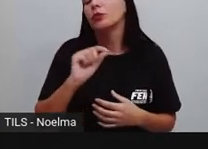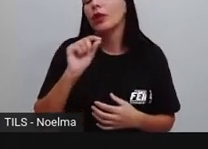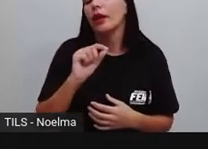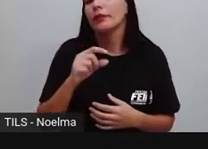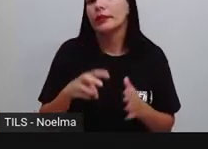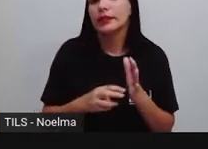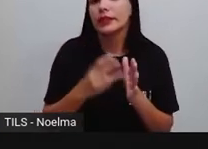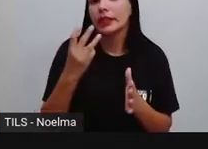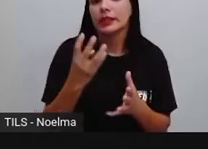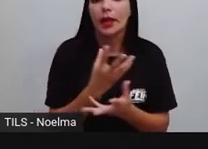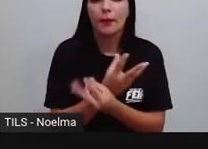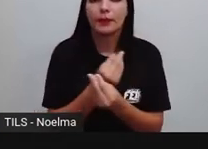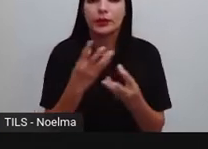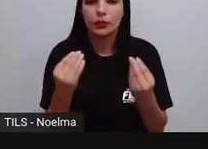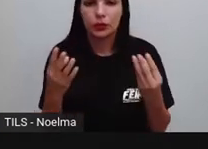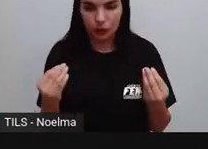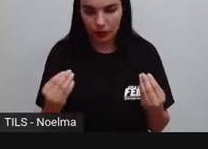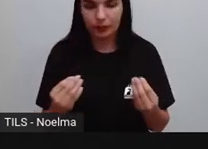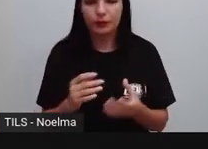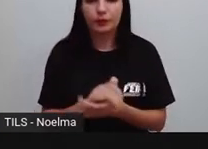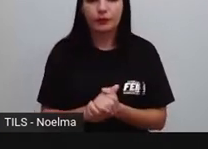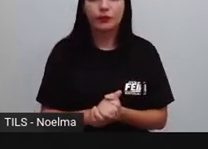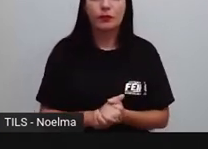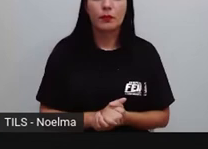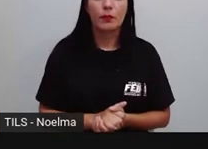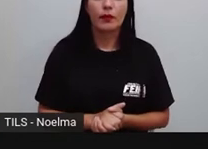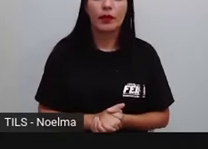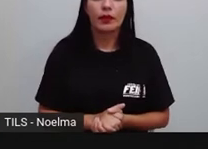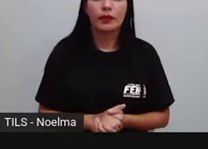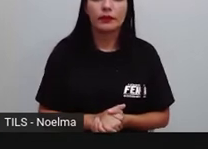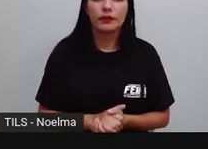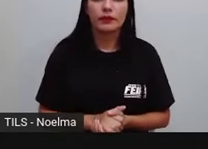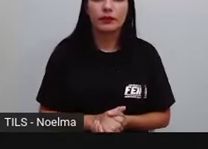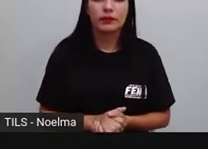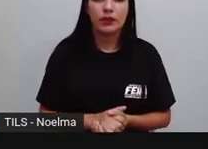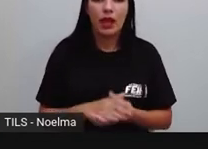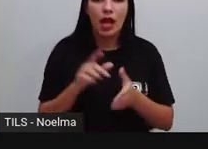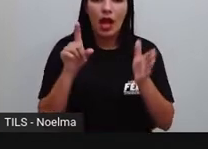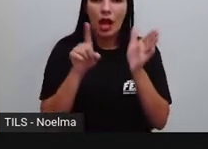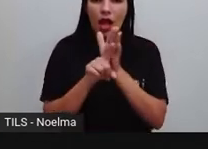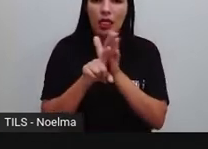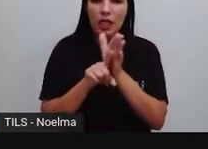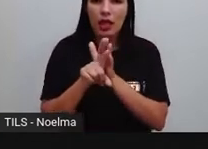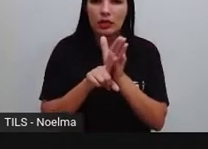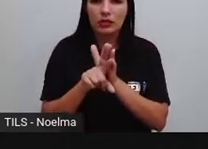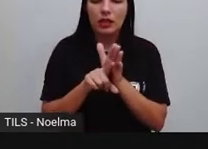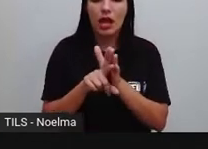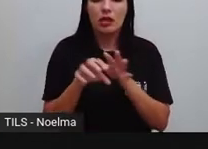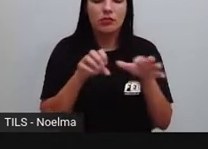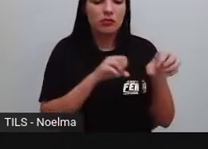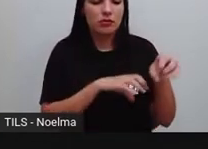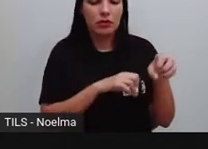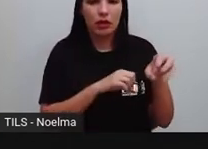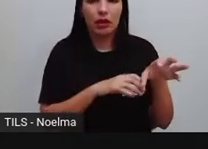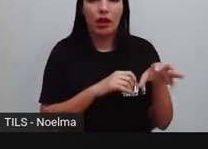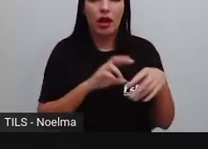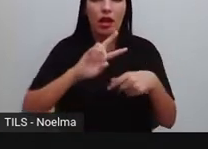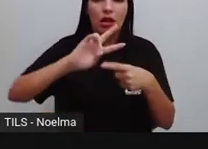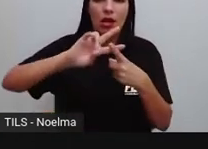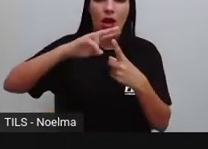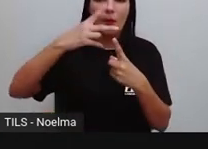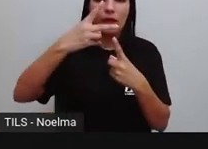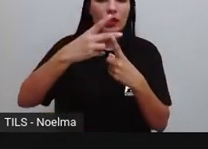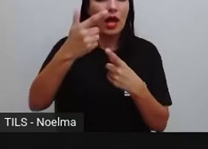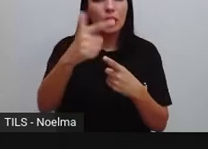plural, isso mesmo. Analisar, ensinar, aumentar, estão no infinitivo,